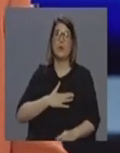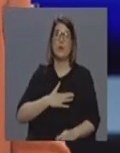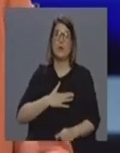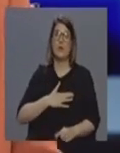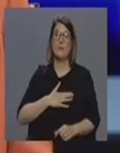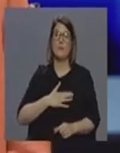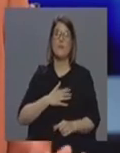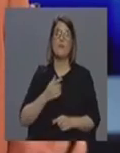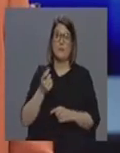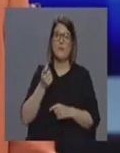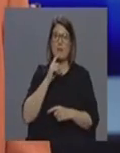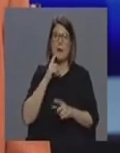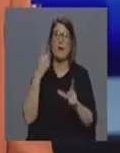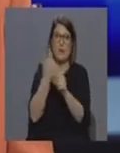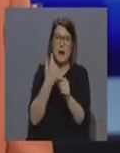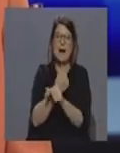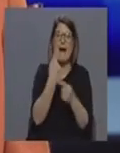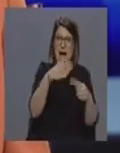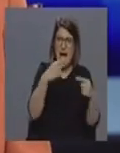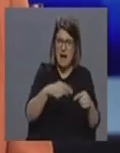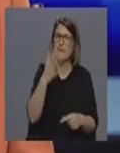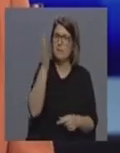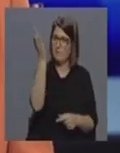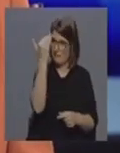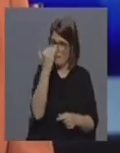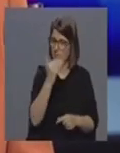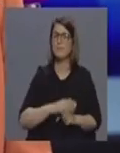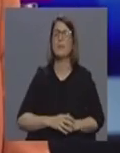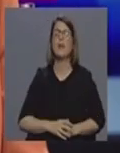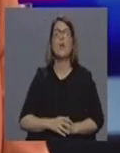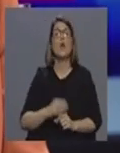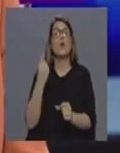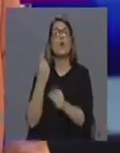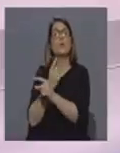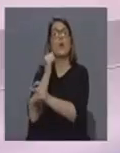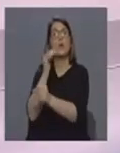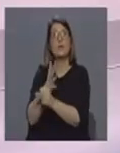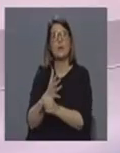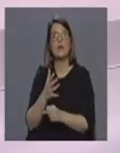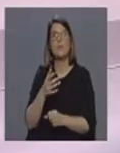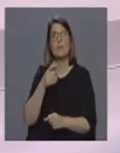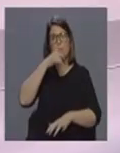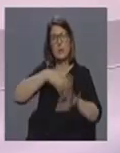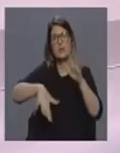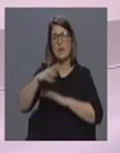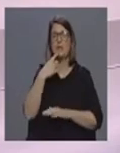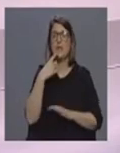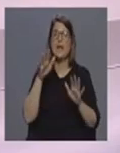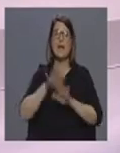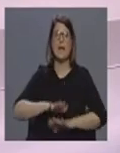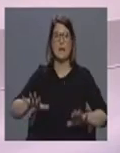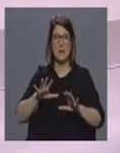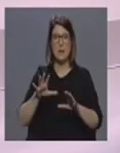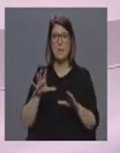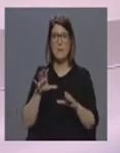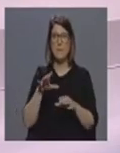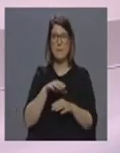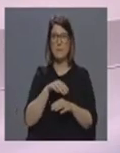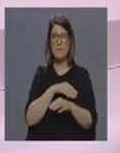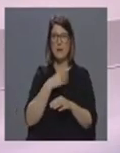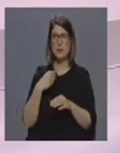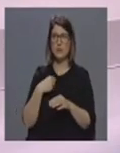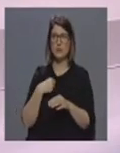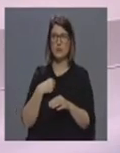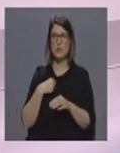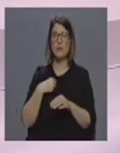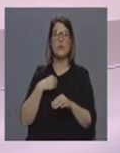podia até não haver mas ainda há felizmente e eles vão chegar outra coisa que queria tranquilizar a população é que em relação aos médicos deslocados isso acabou está